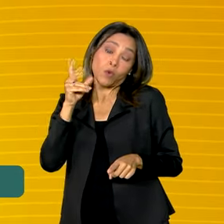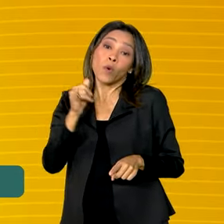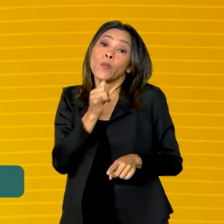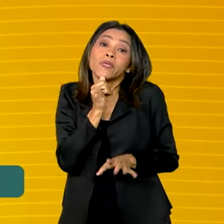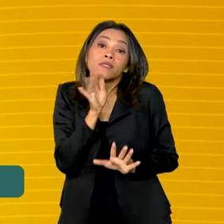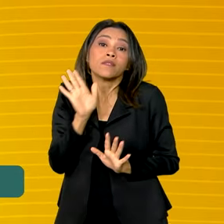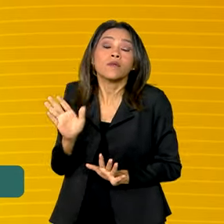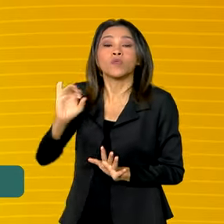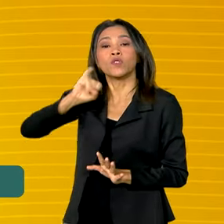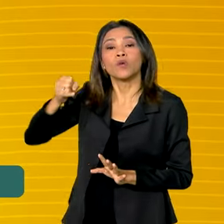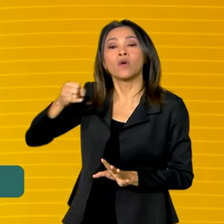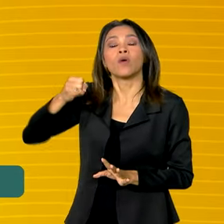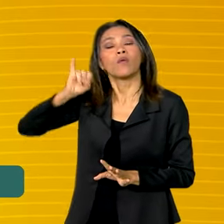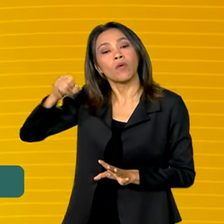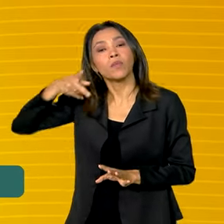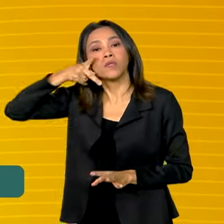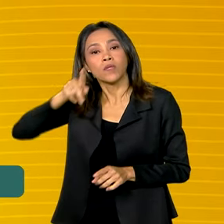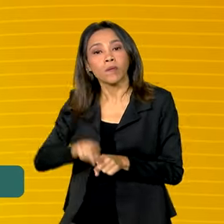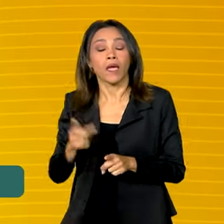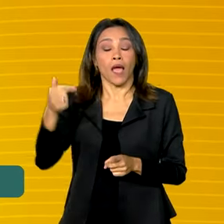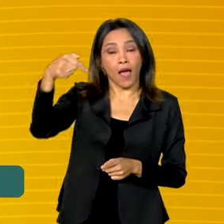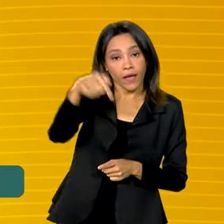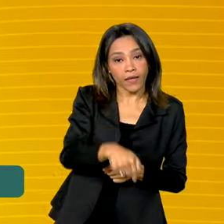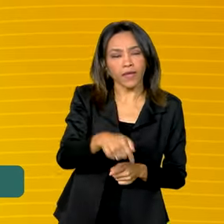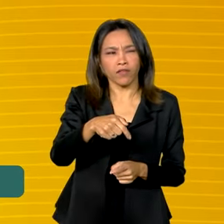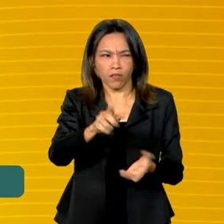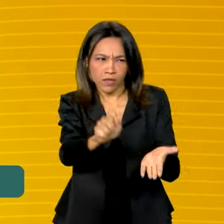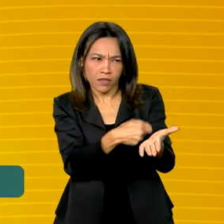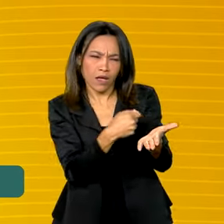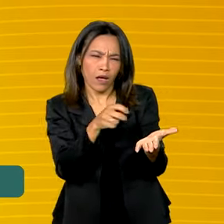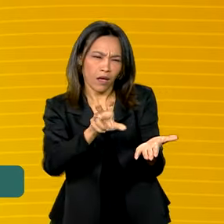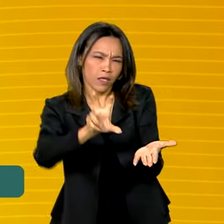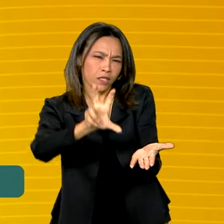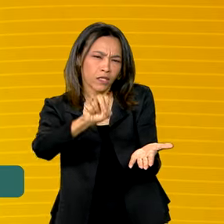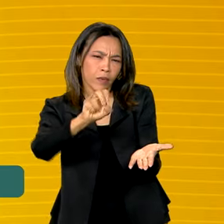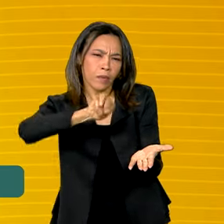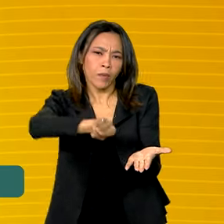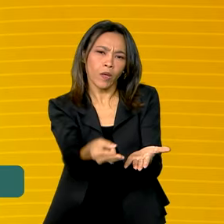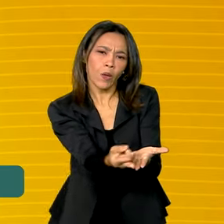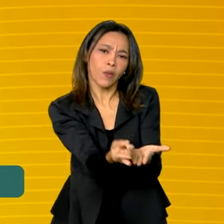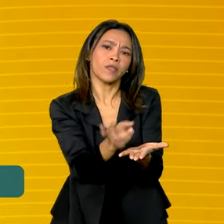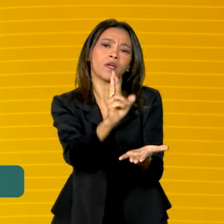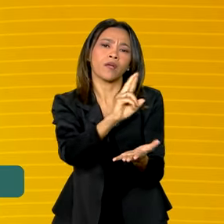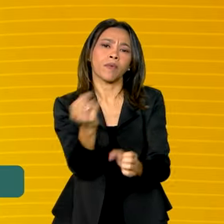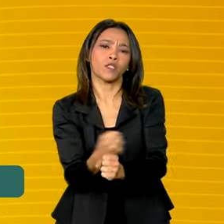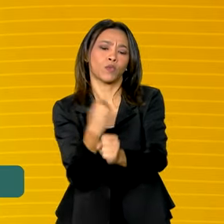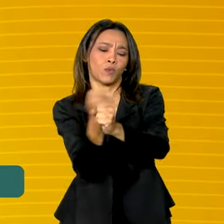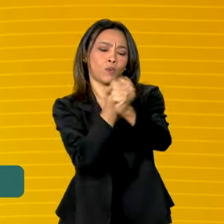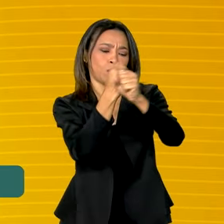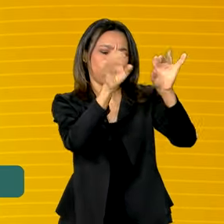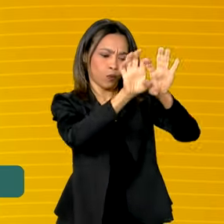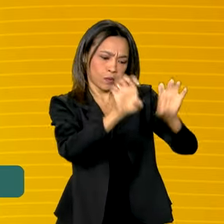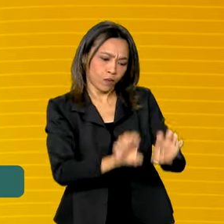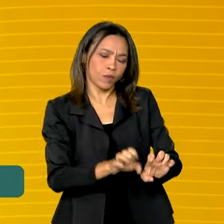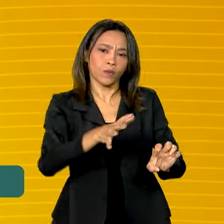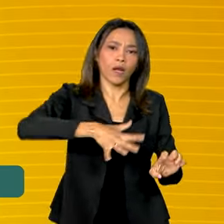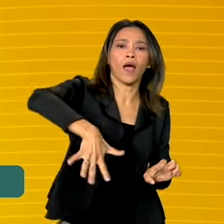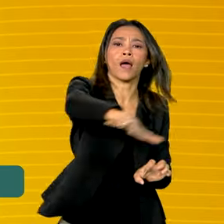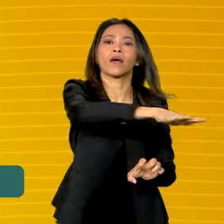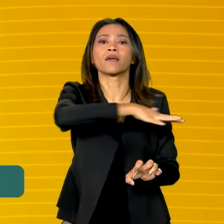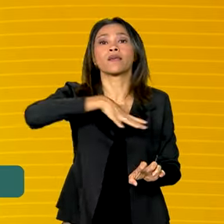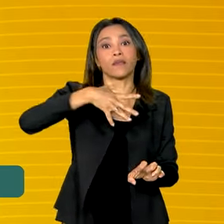vamos estar assinando aqui milhões, quase 50 milhões de reais em obras de infraestrutura para diversas cidades no Pará, obras de infraestrutura